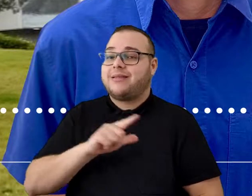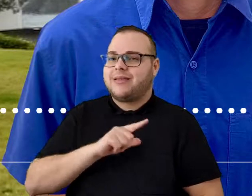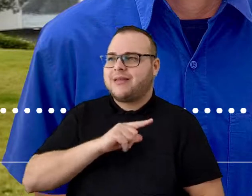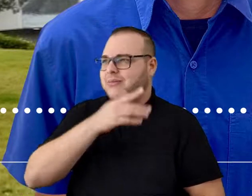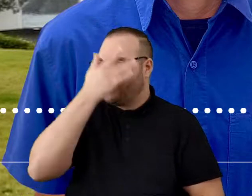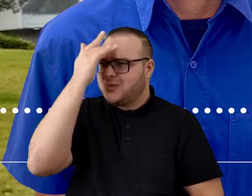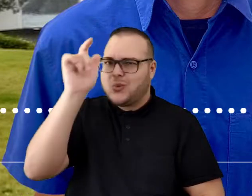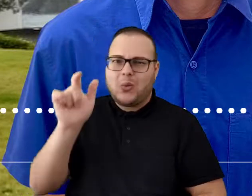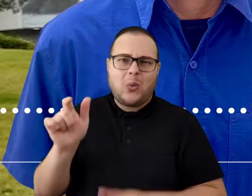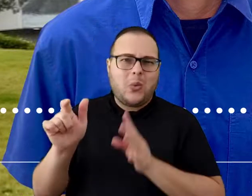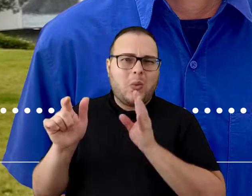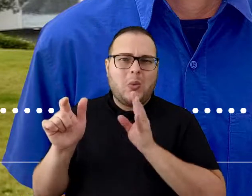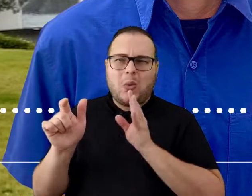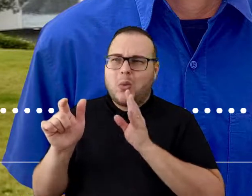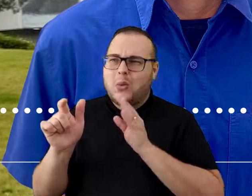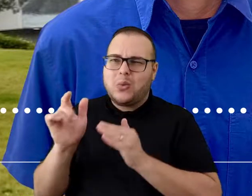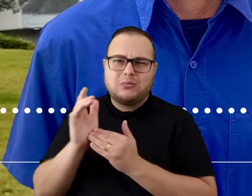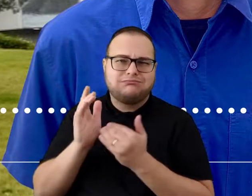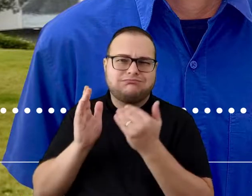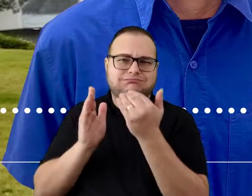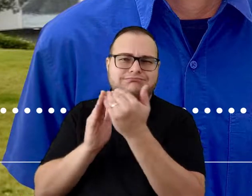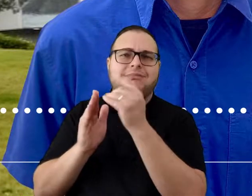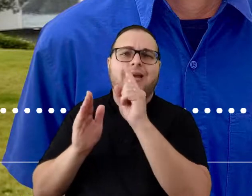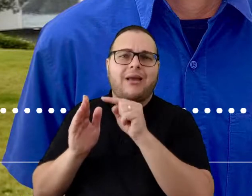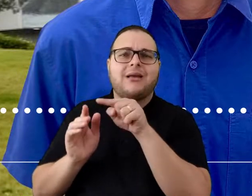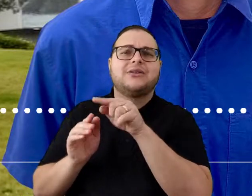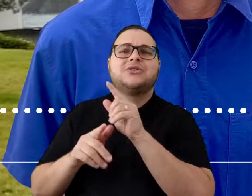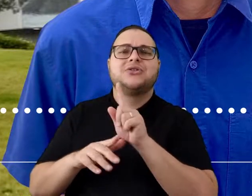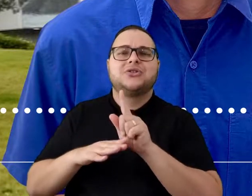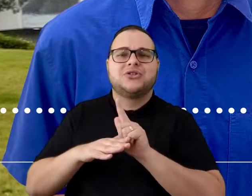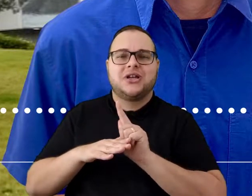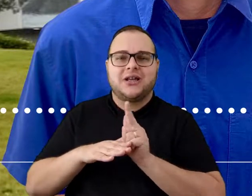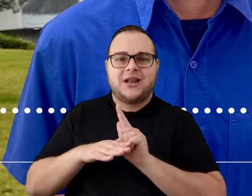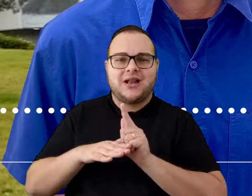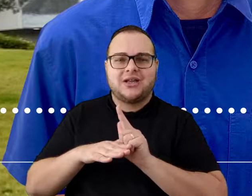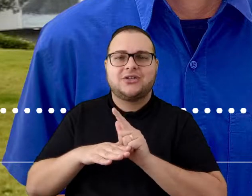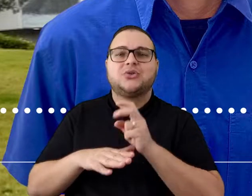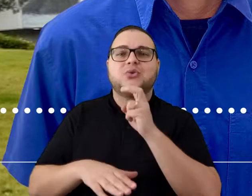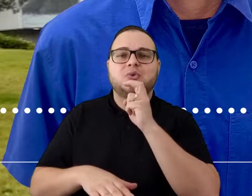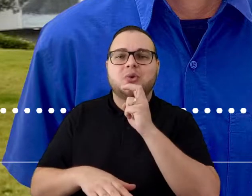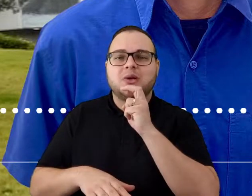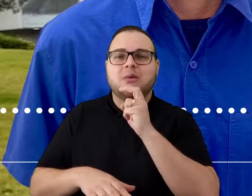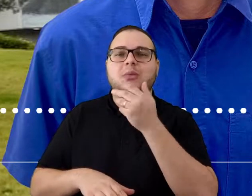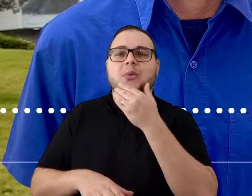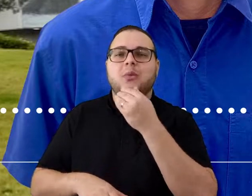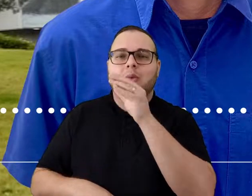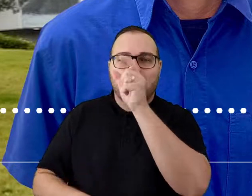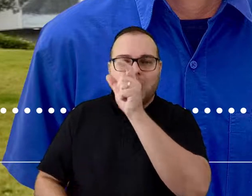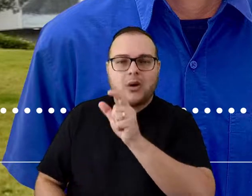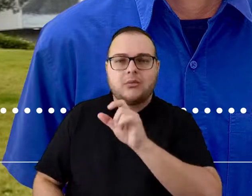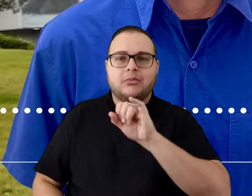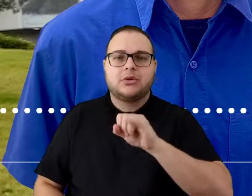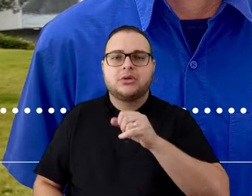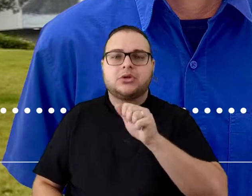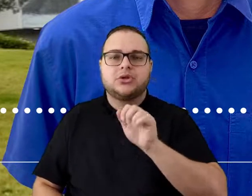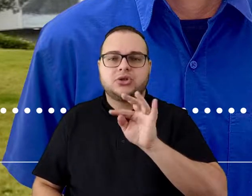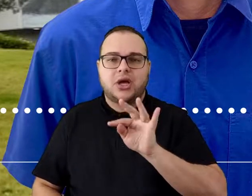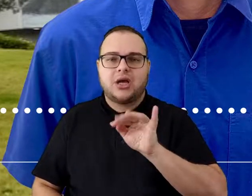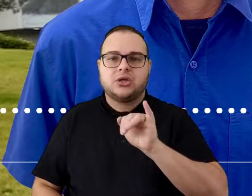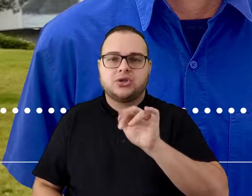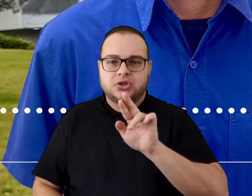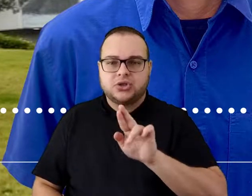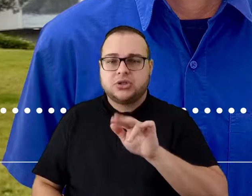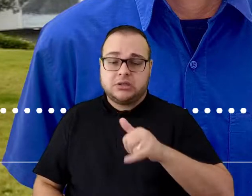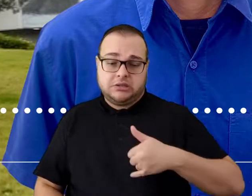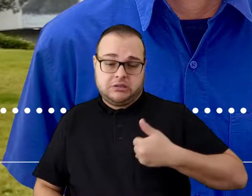história é o nosso gerente de operações da filial Sorocaba, o Jatir Pinto da Silva, de 55 anos. Ele,